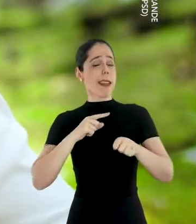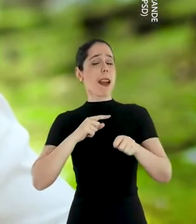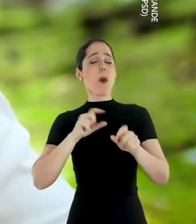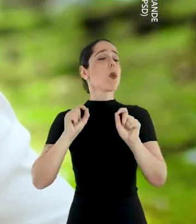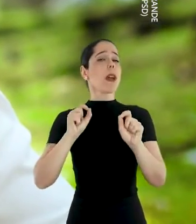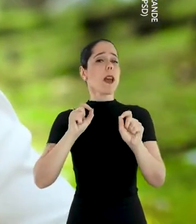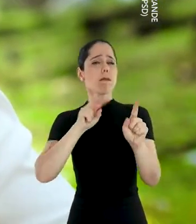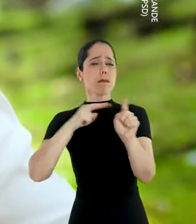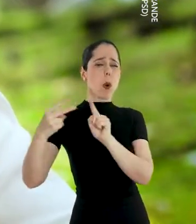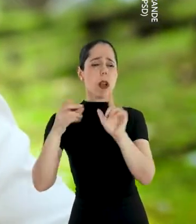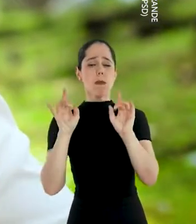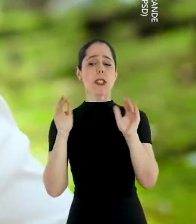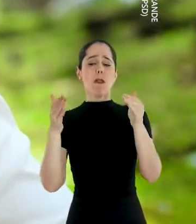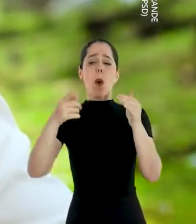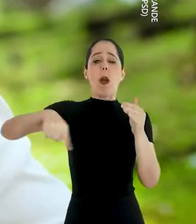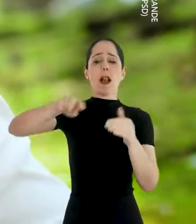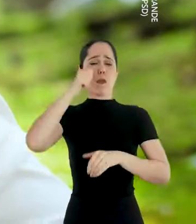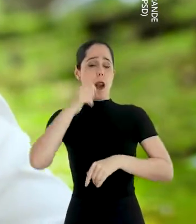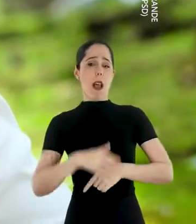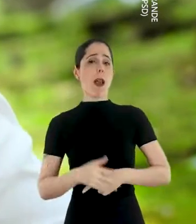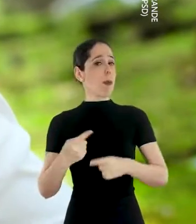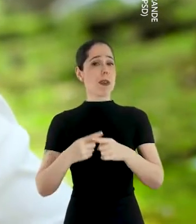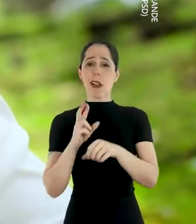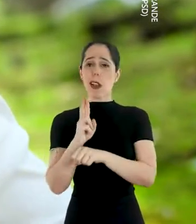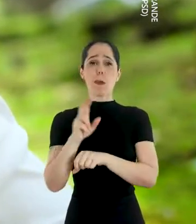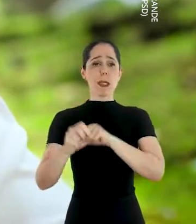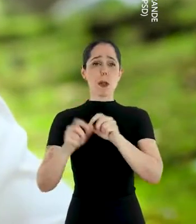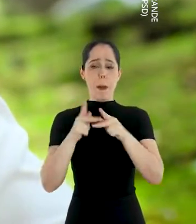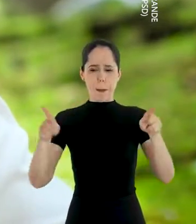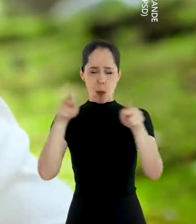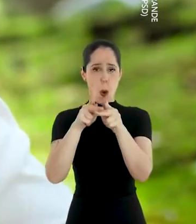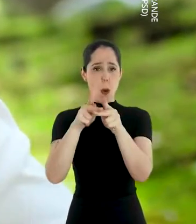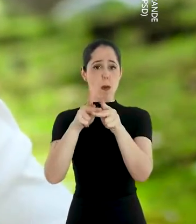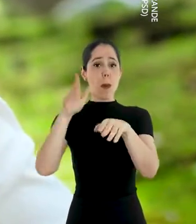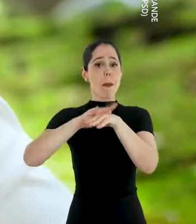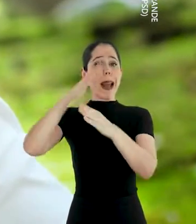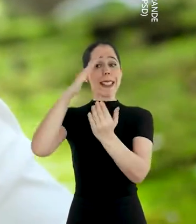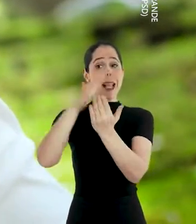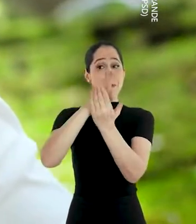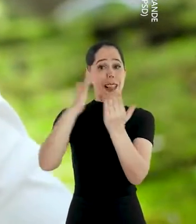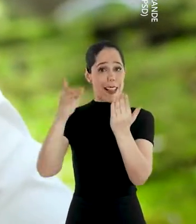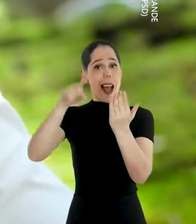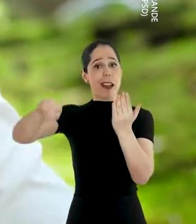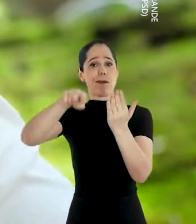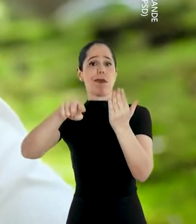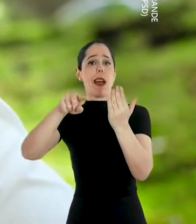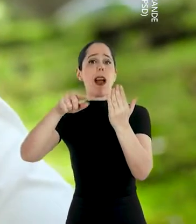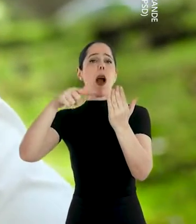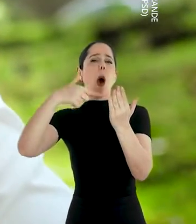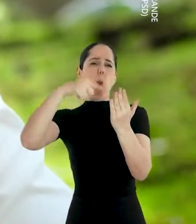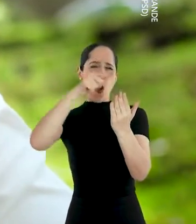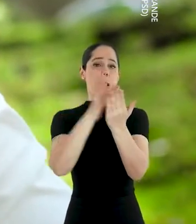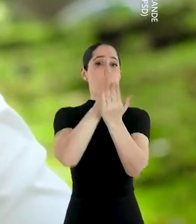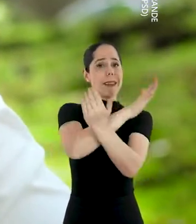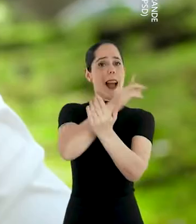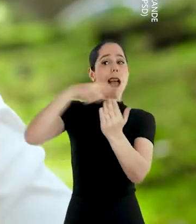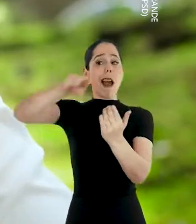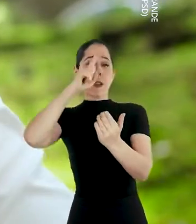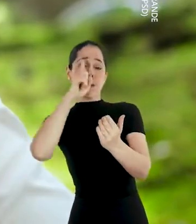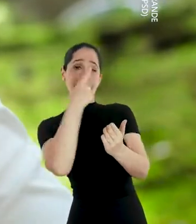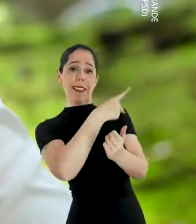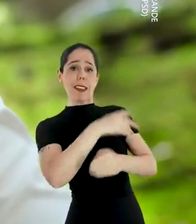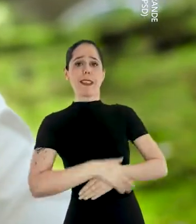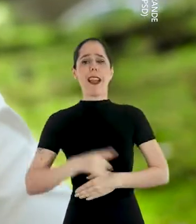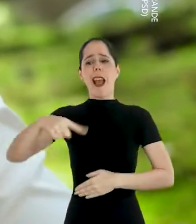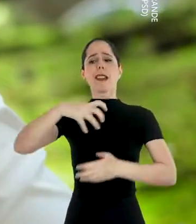mulheres. Elas são mais da metade da nossa população e mães da outra metade. São elas que mais